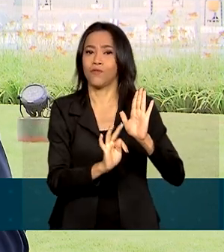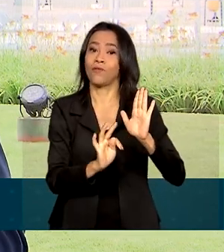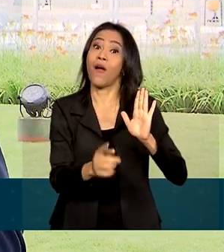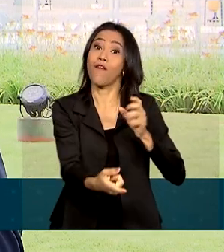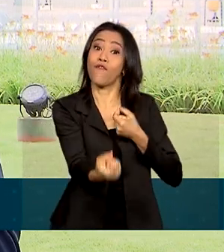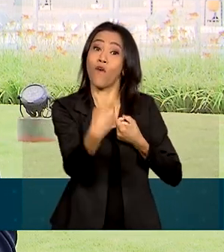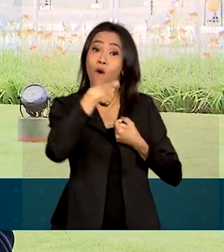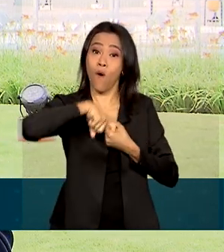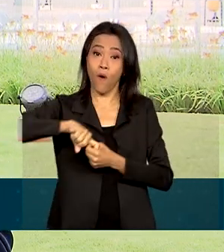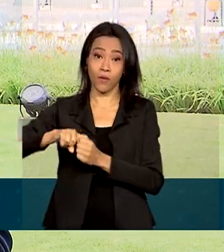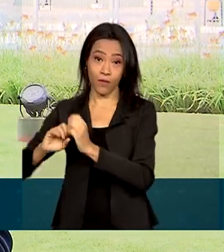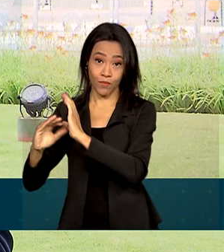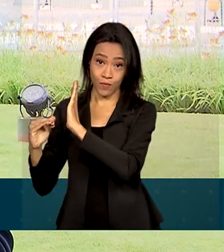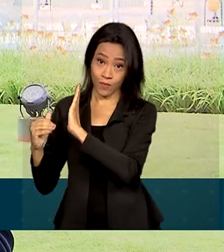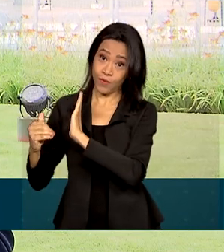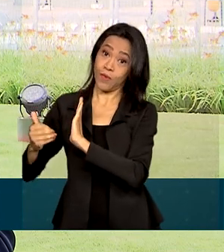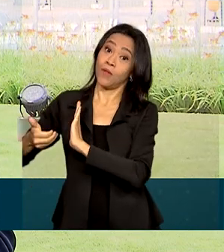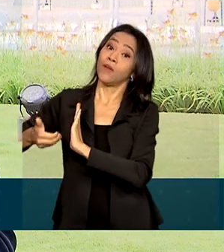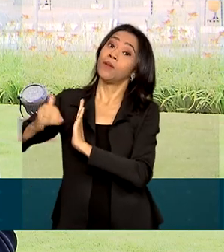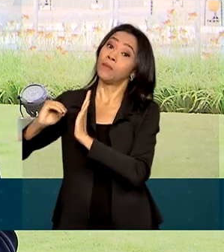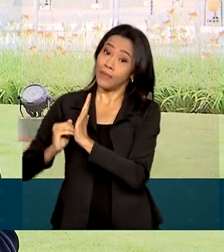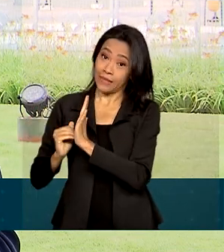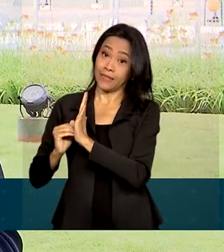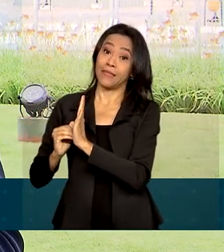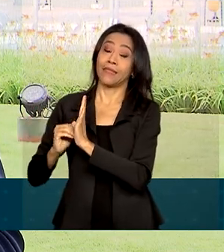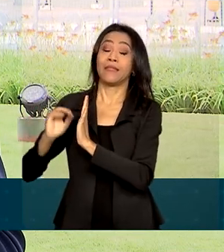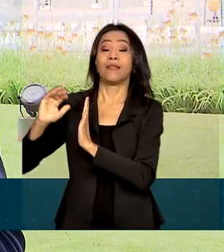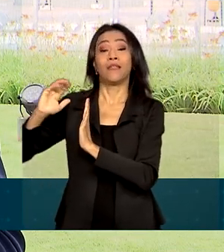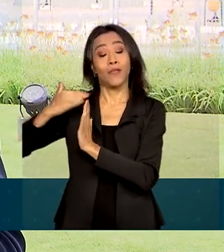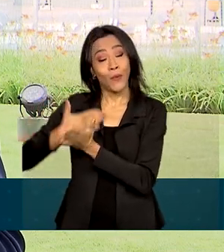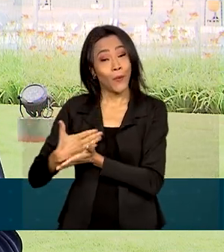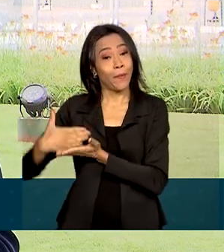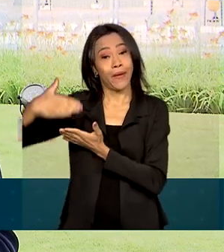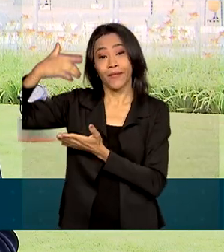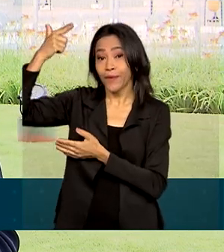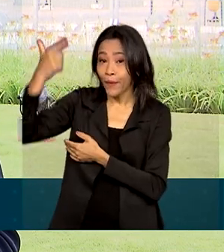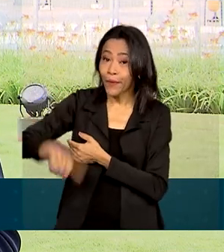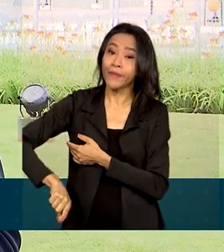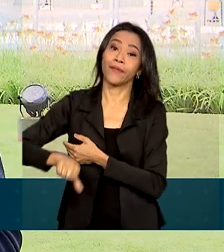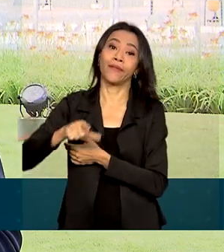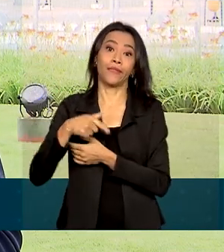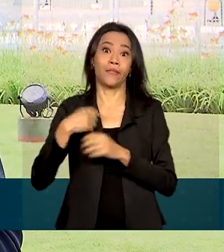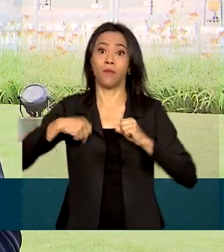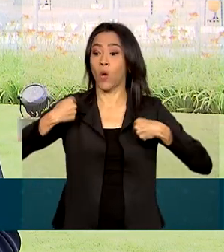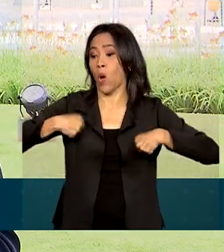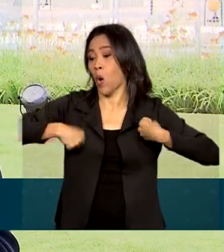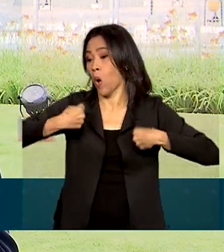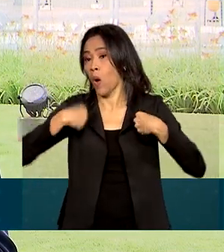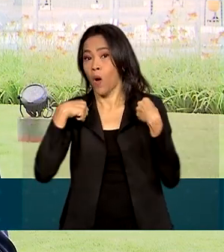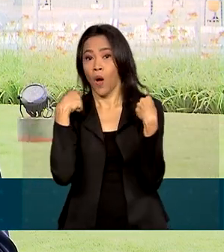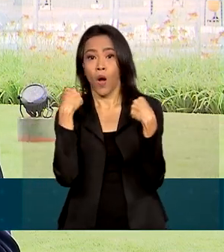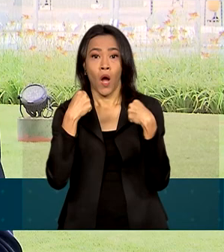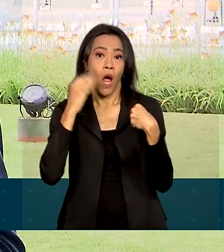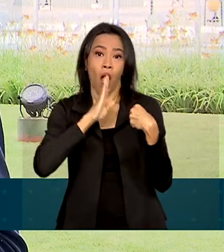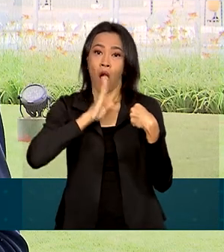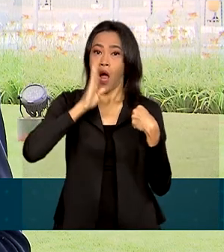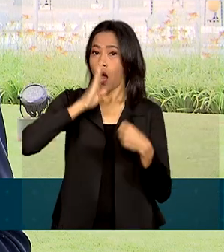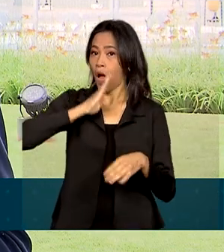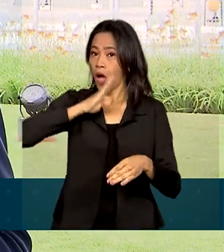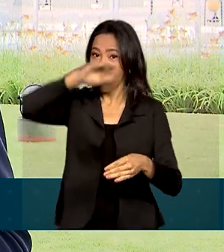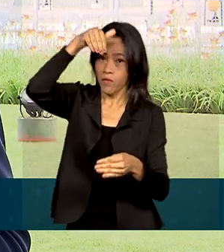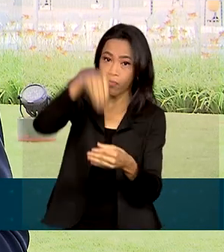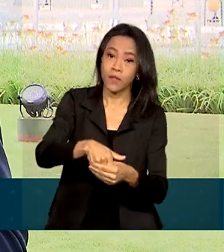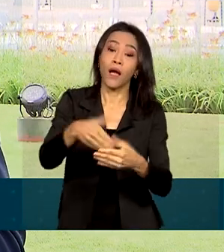para o Senado, onde começa tudo de novo. O Congresso corre contra o tempo para votar essa matéria antes do